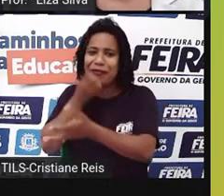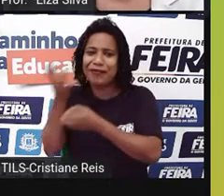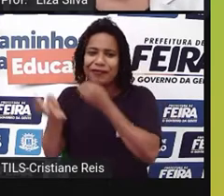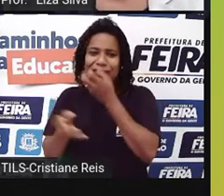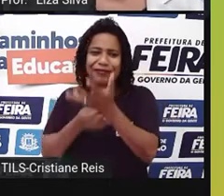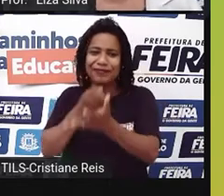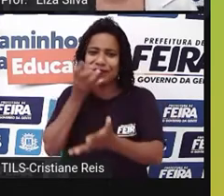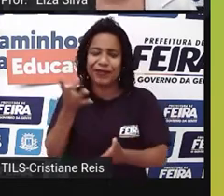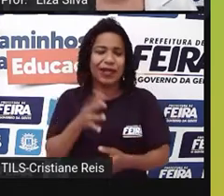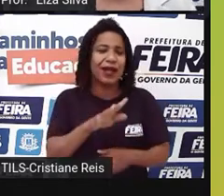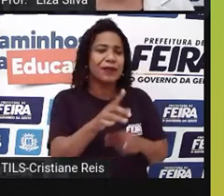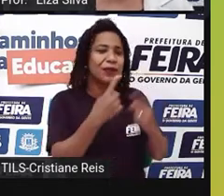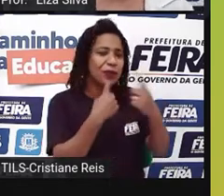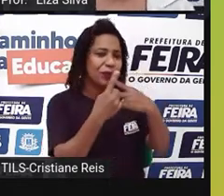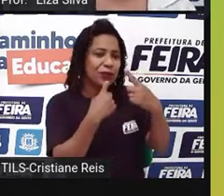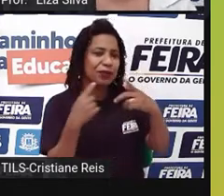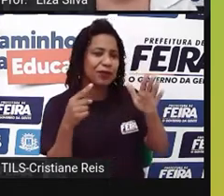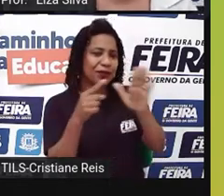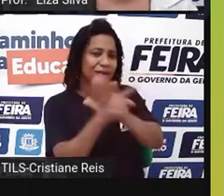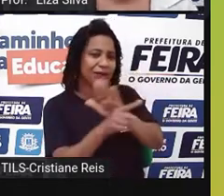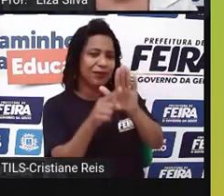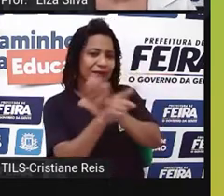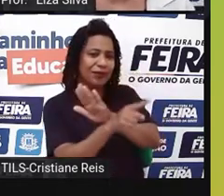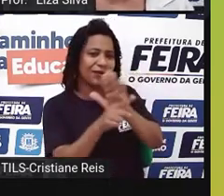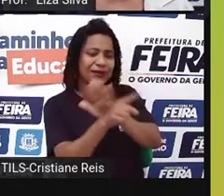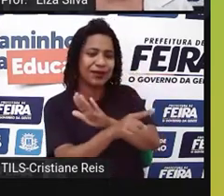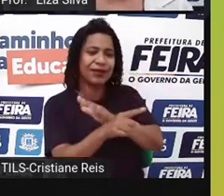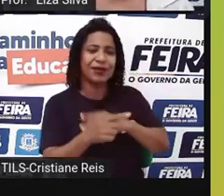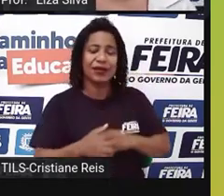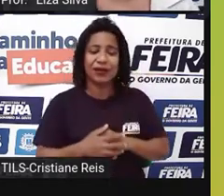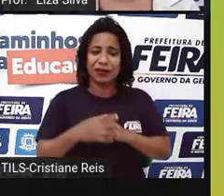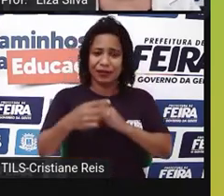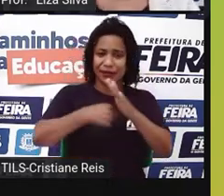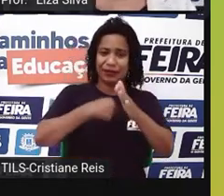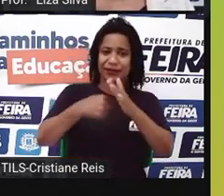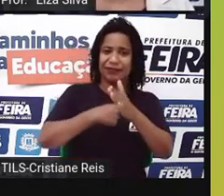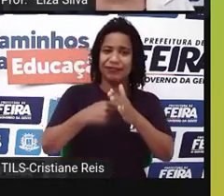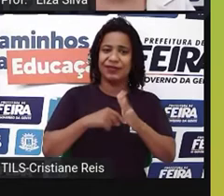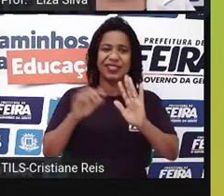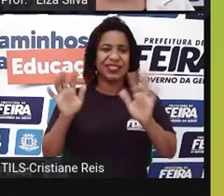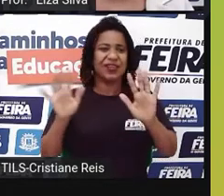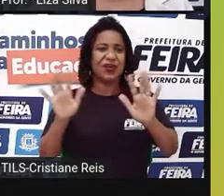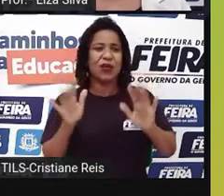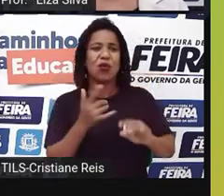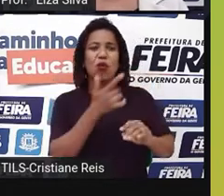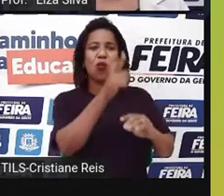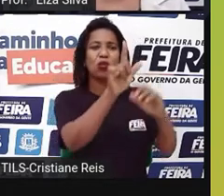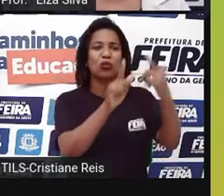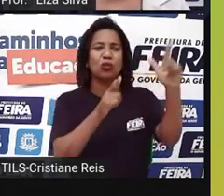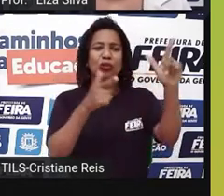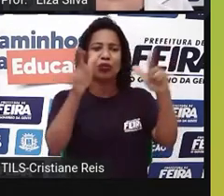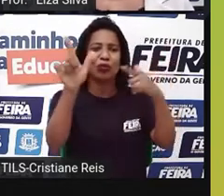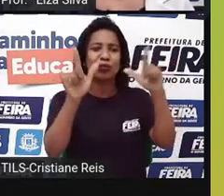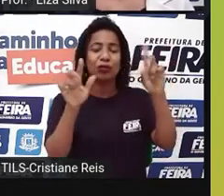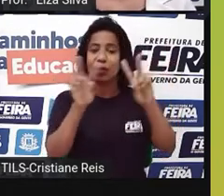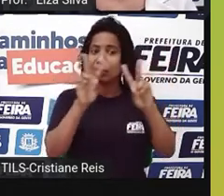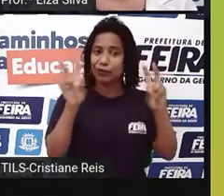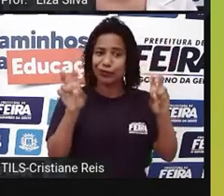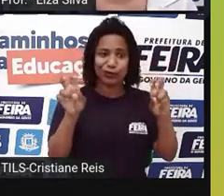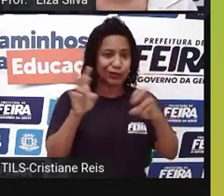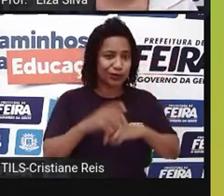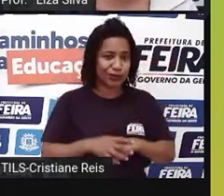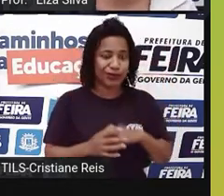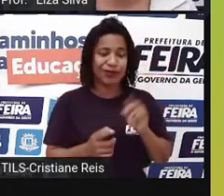Interrompeu o entrevistador principalmente para falar de questões que não estavam relacionadas à entrevista, para